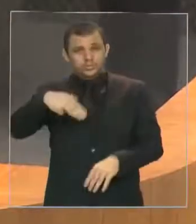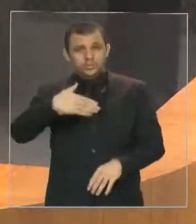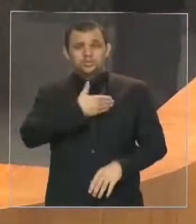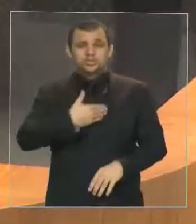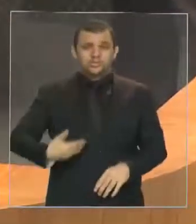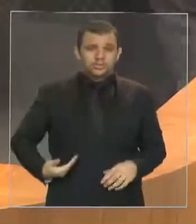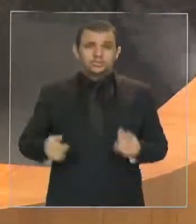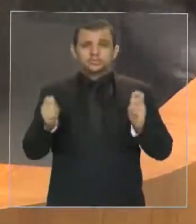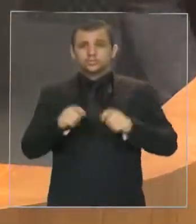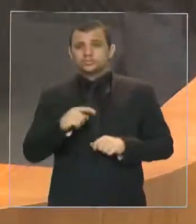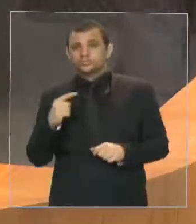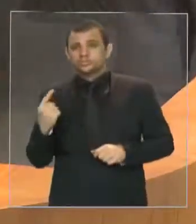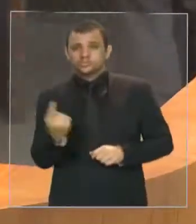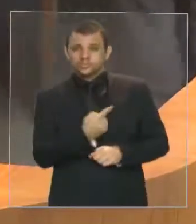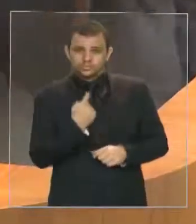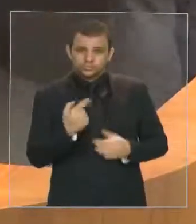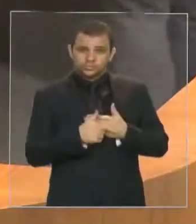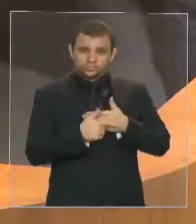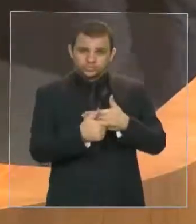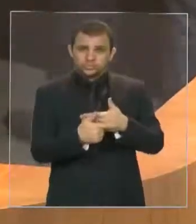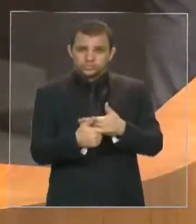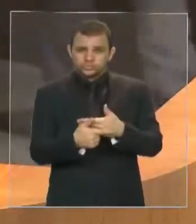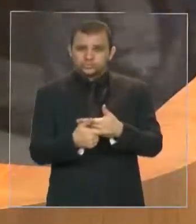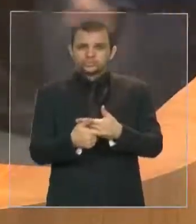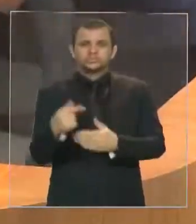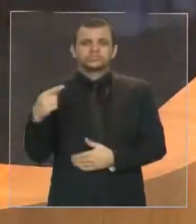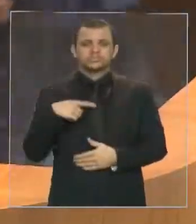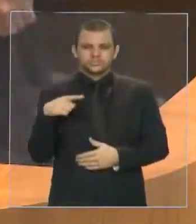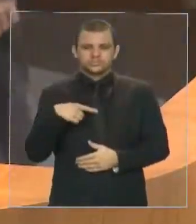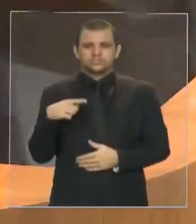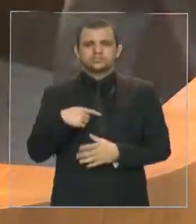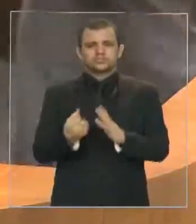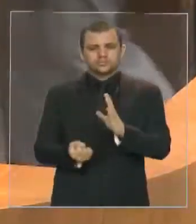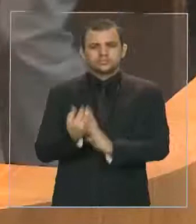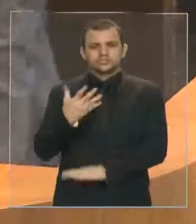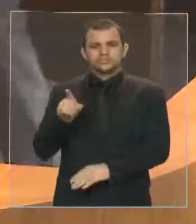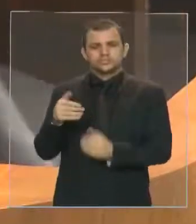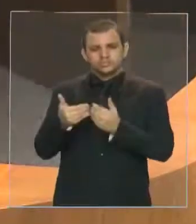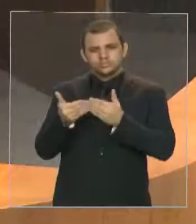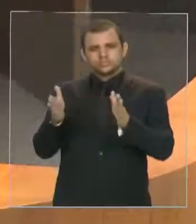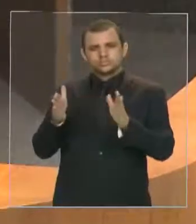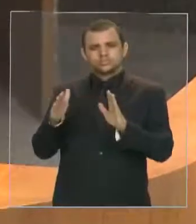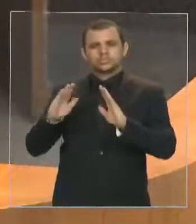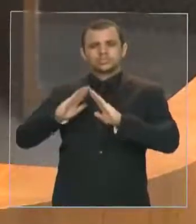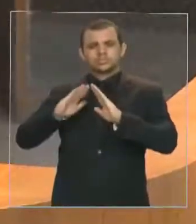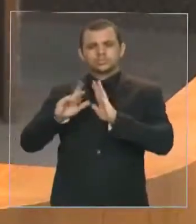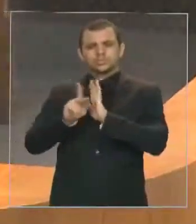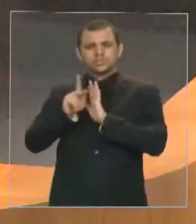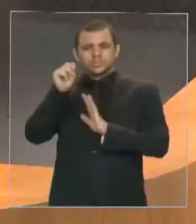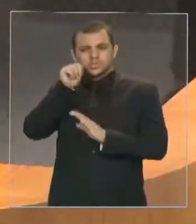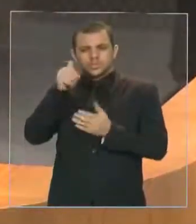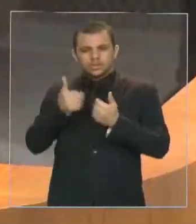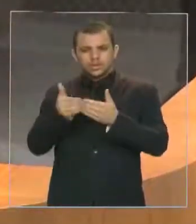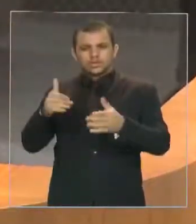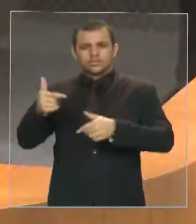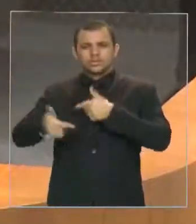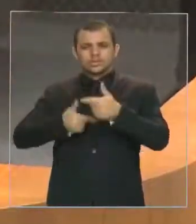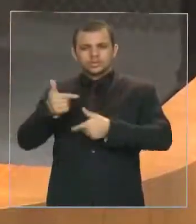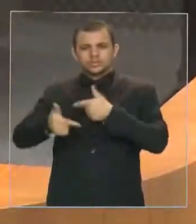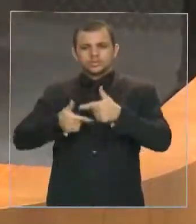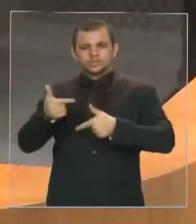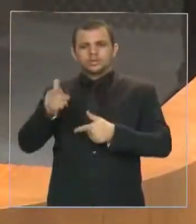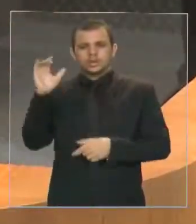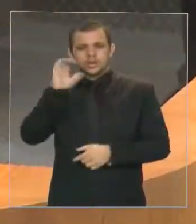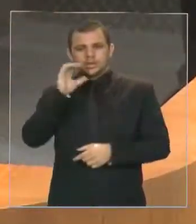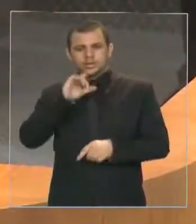partir de nossas reivindicações. Esse complexo de atendimento inicie seu funcionamento com celeridade e possibilite a